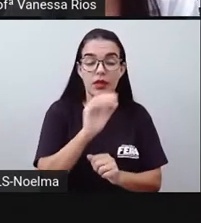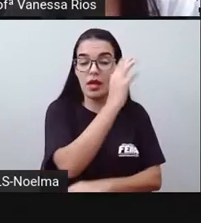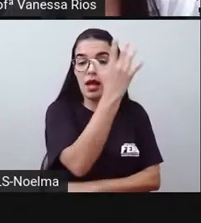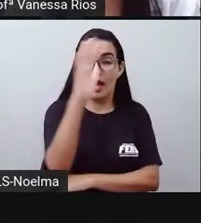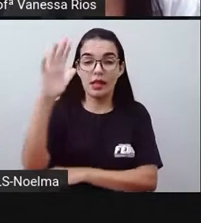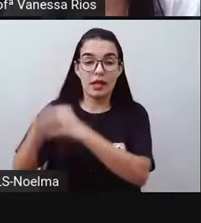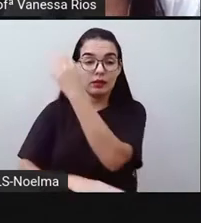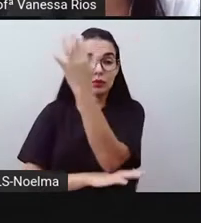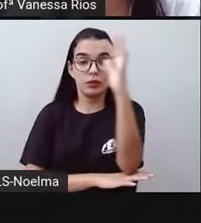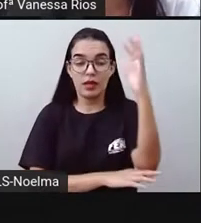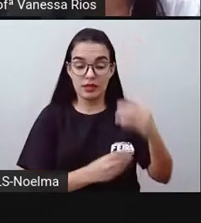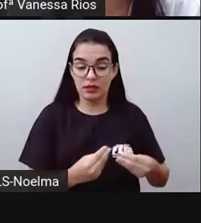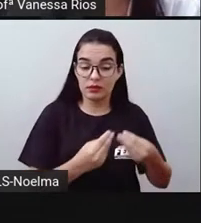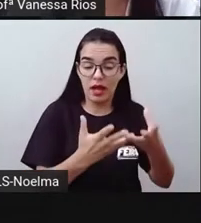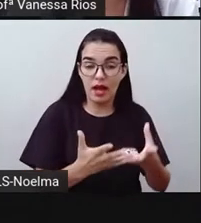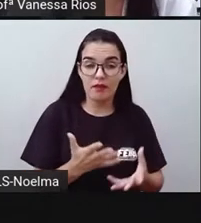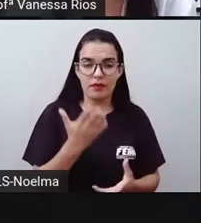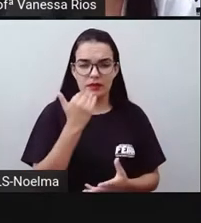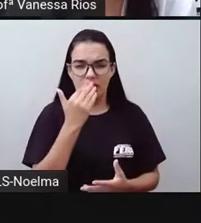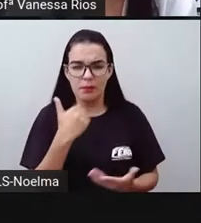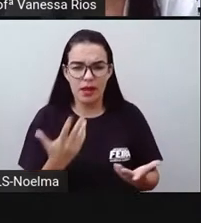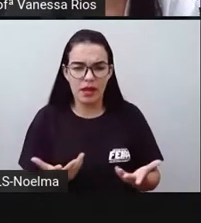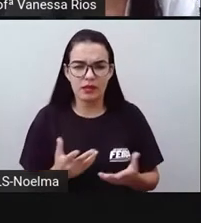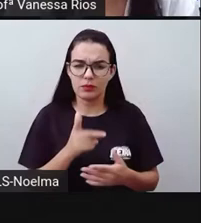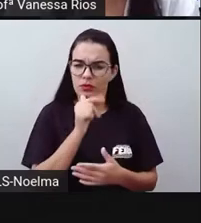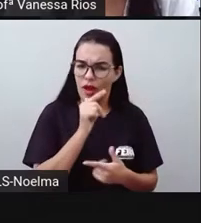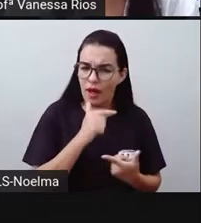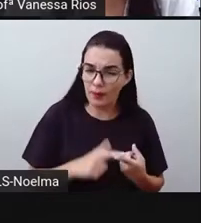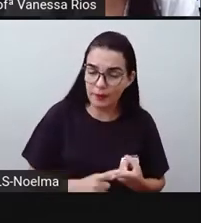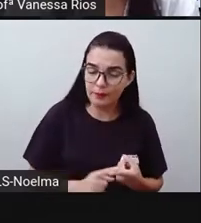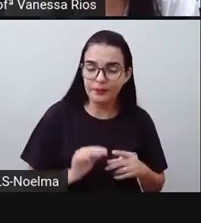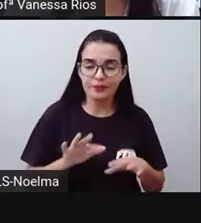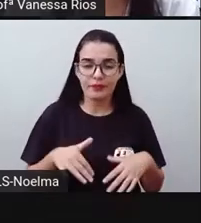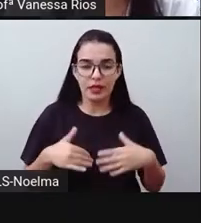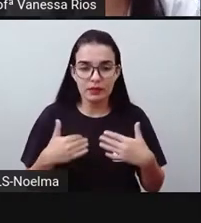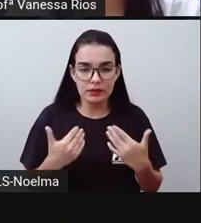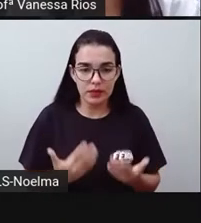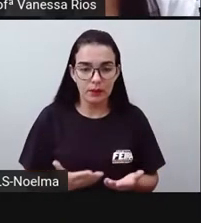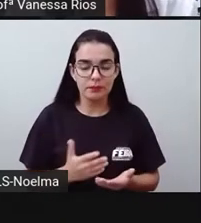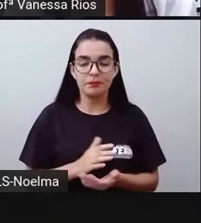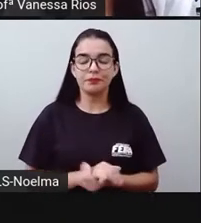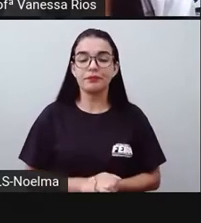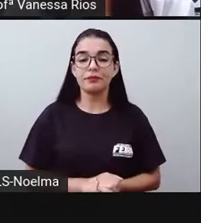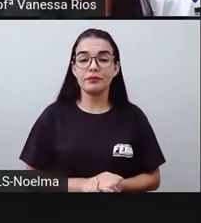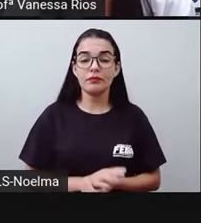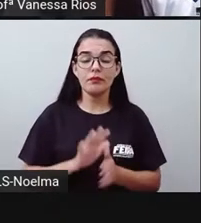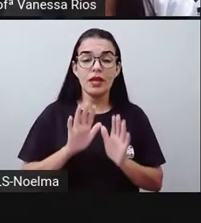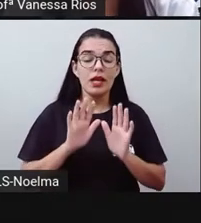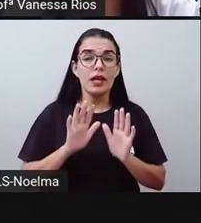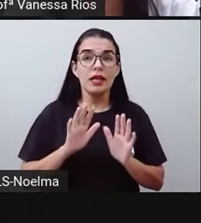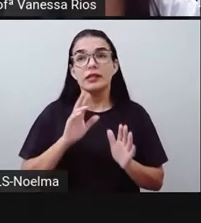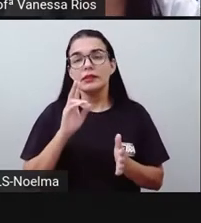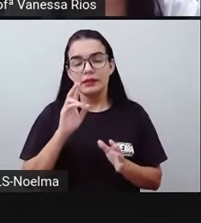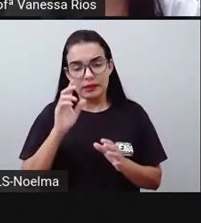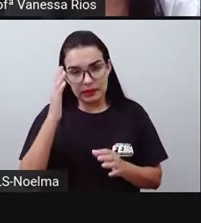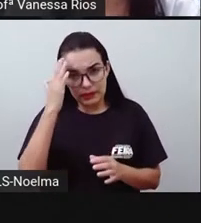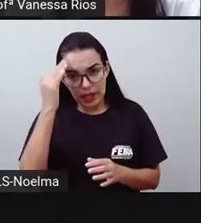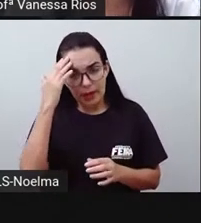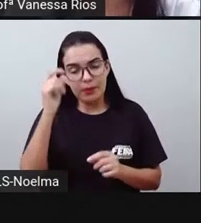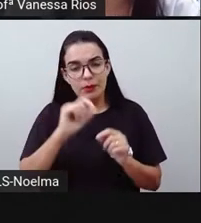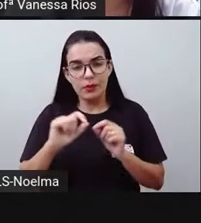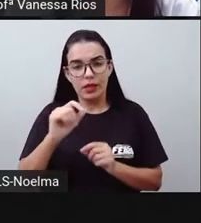relação aos alimentos? Pois é. Mesmo a partir do momento que o homem se torna sedentário, que se